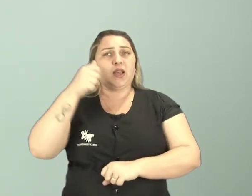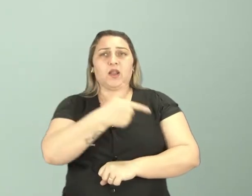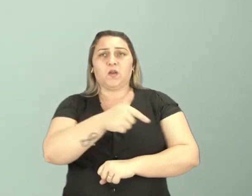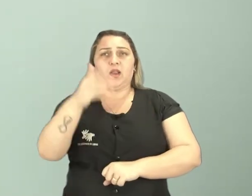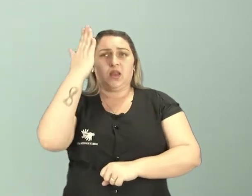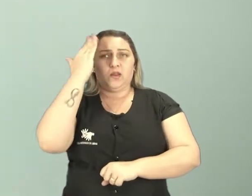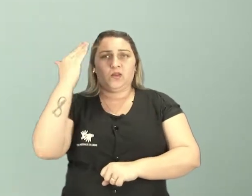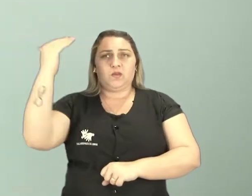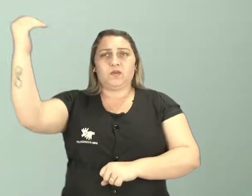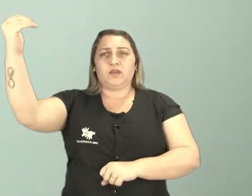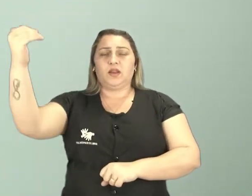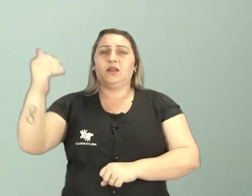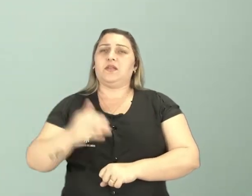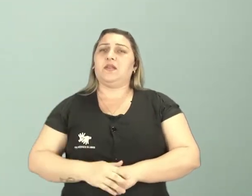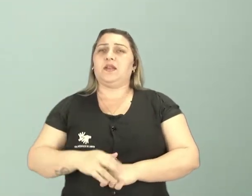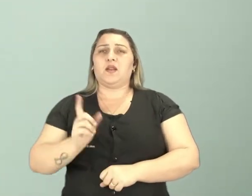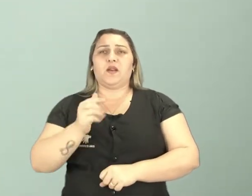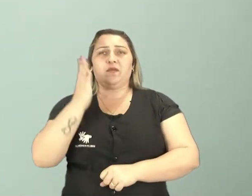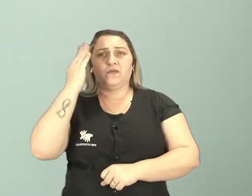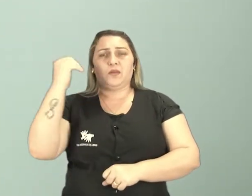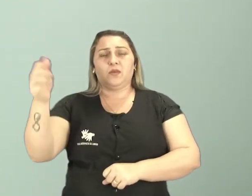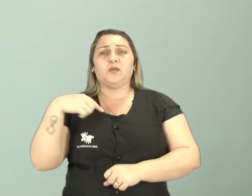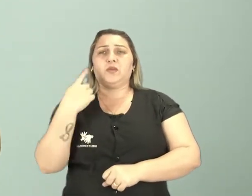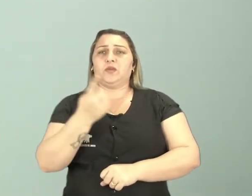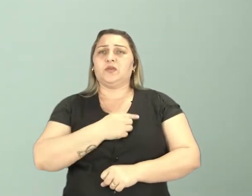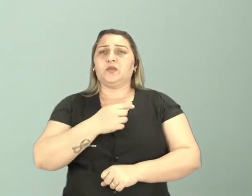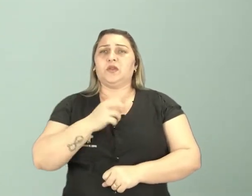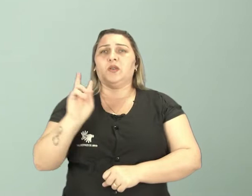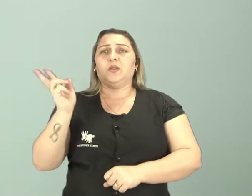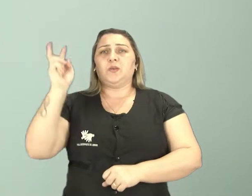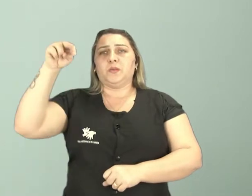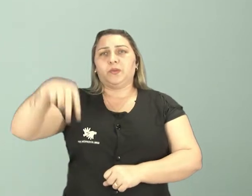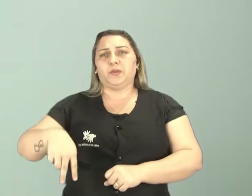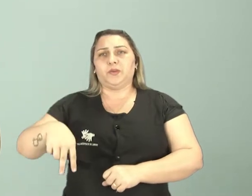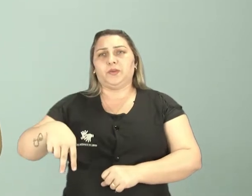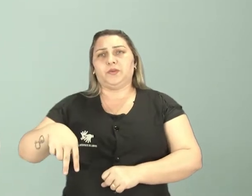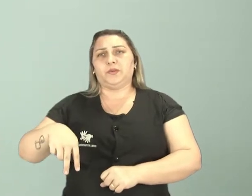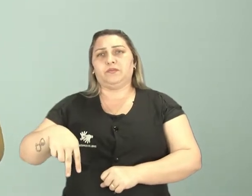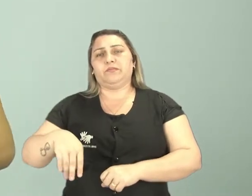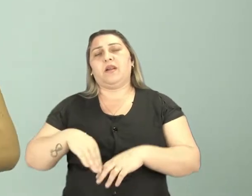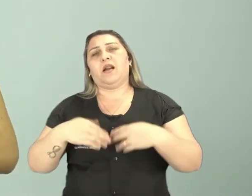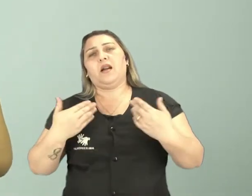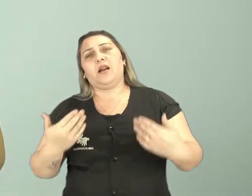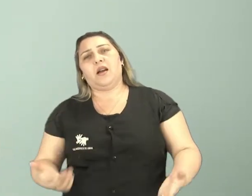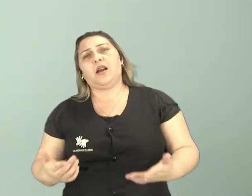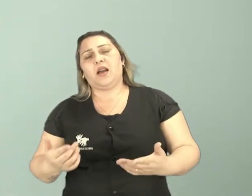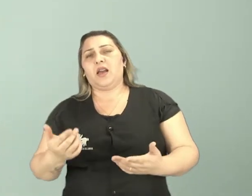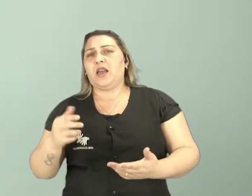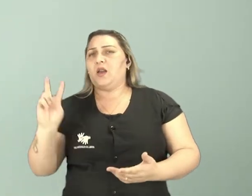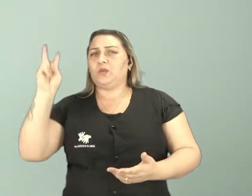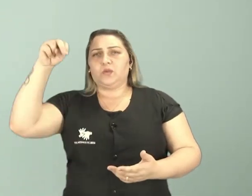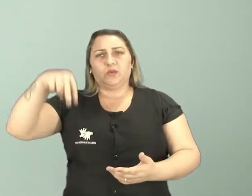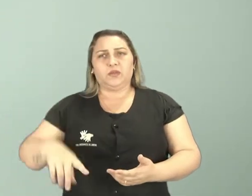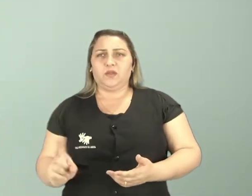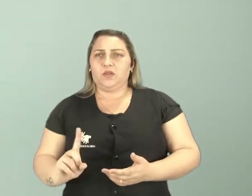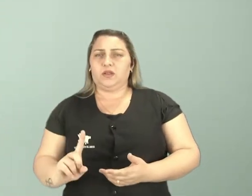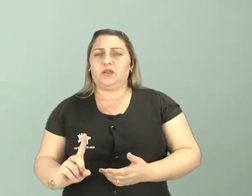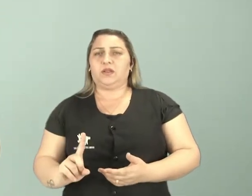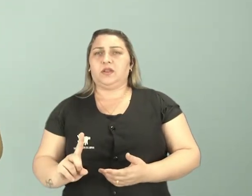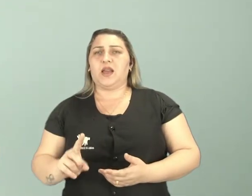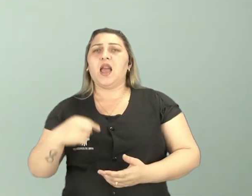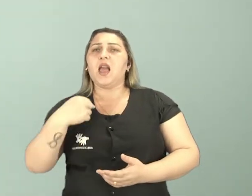sucesso, o artista que não é famoso, nós desvalorizamos. Ah, professora, eu não desvalorizo.